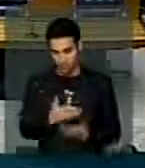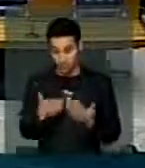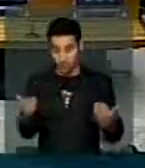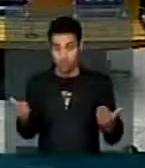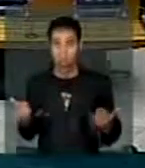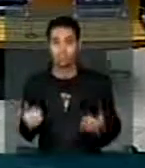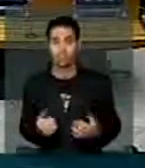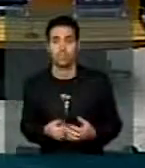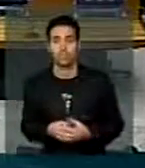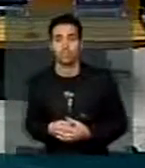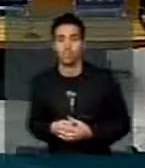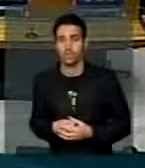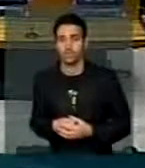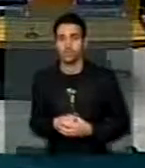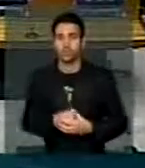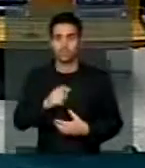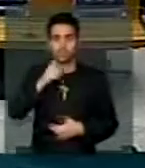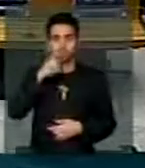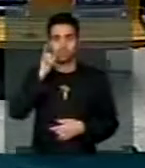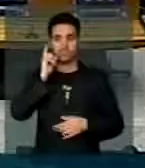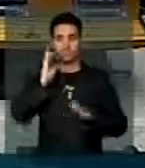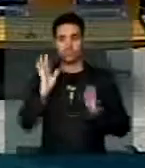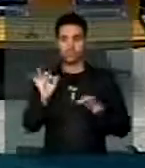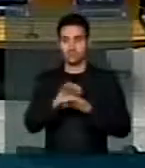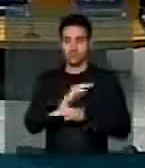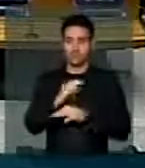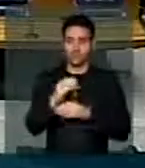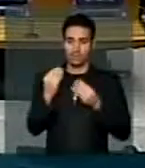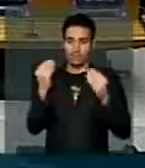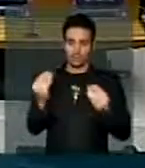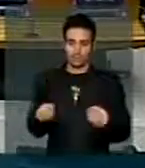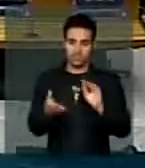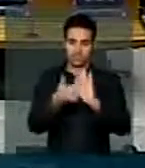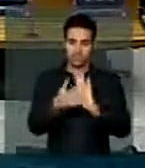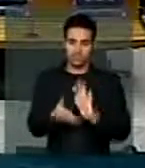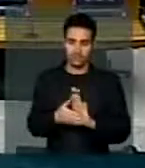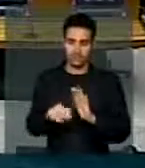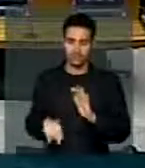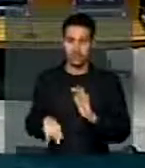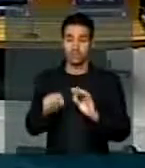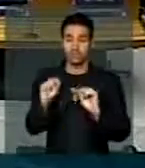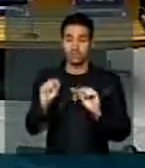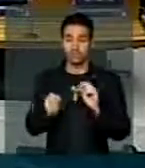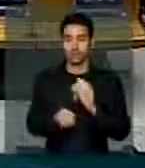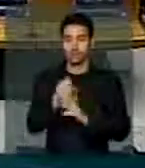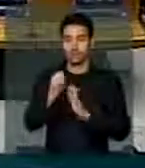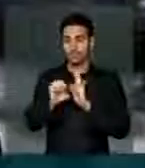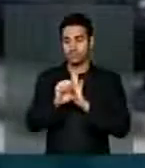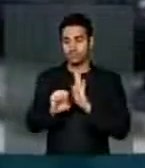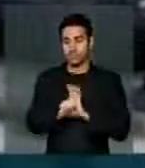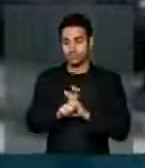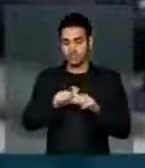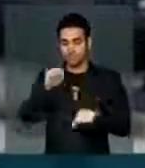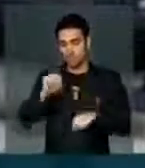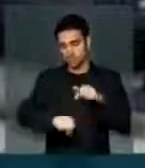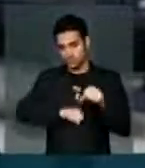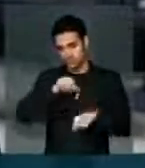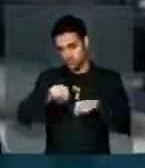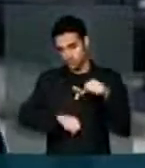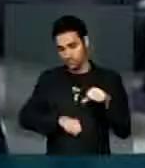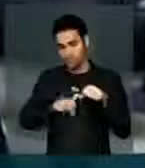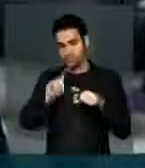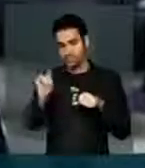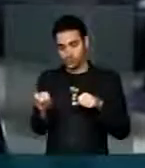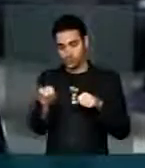registrar que ontem tive a oportunidade de apresentar uma proposta na casa, que é o Estatuto do Ciclista, no dia